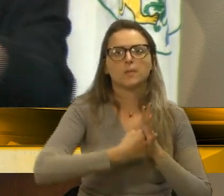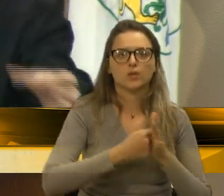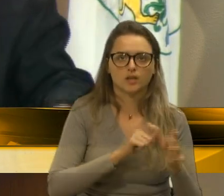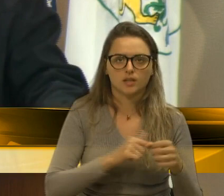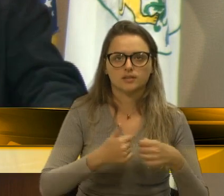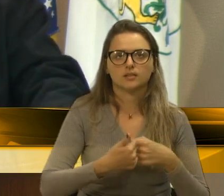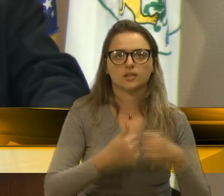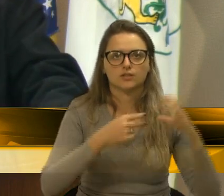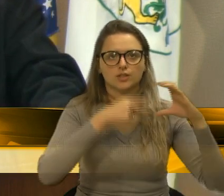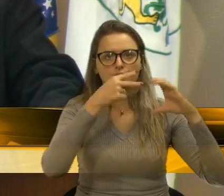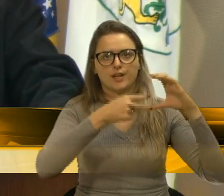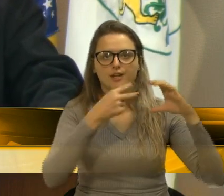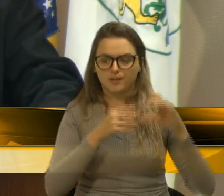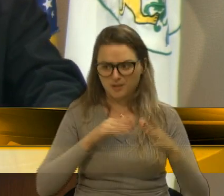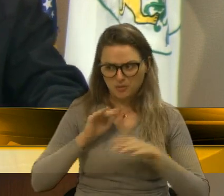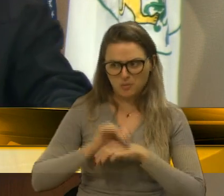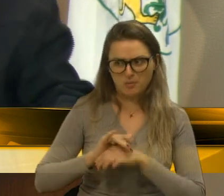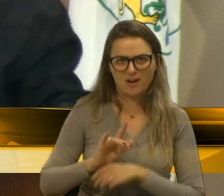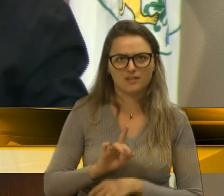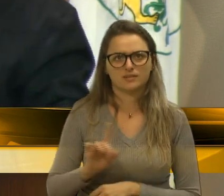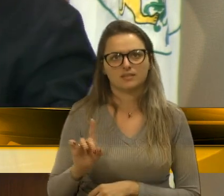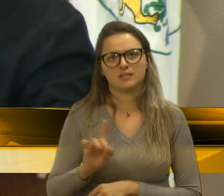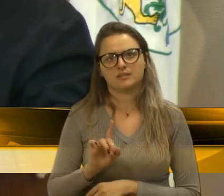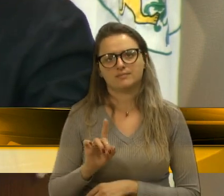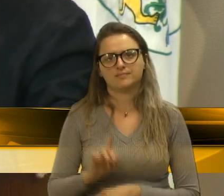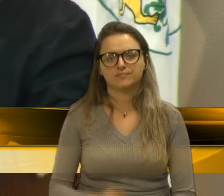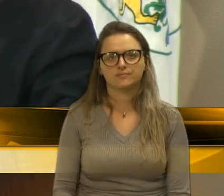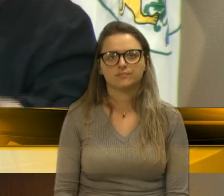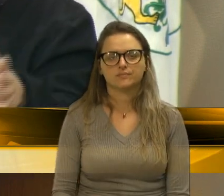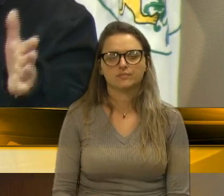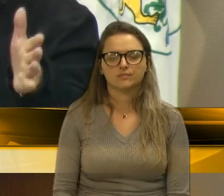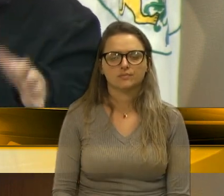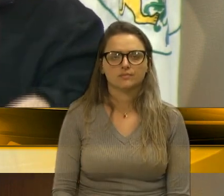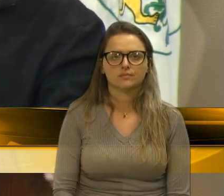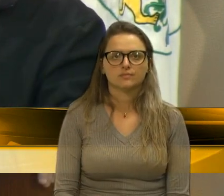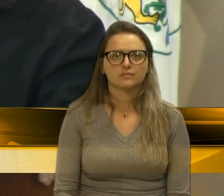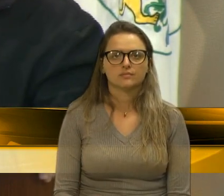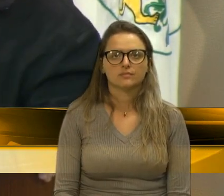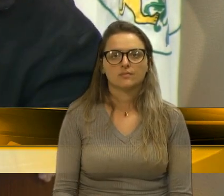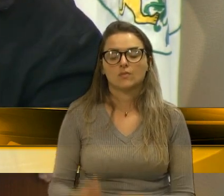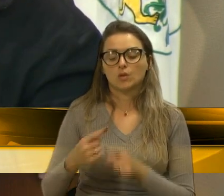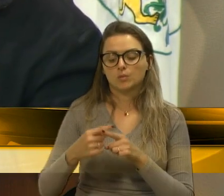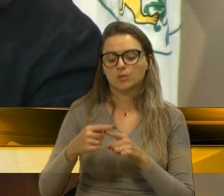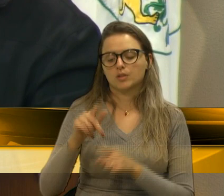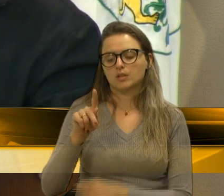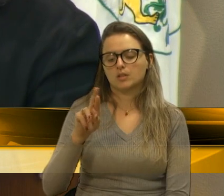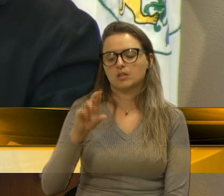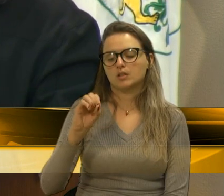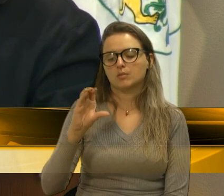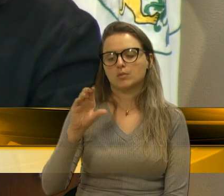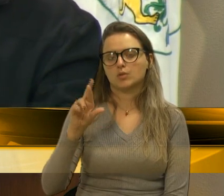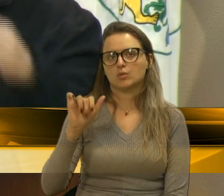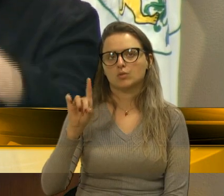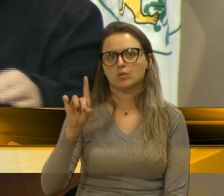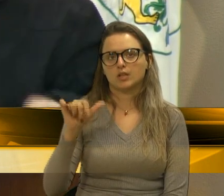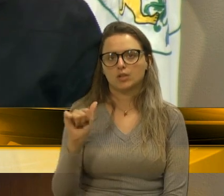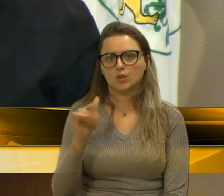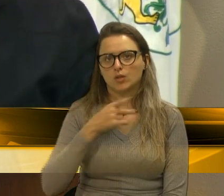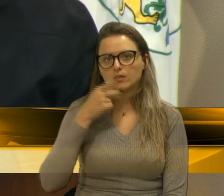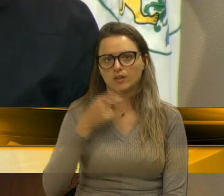E a Câmara é que vai ser a... O que a procuradora do município, Caça-Cum, disse